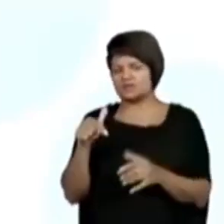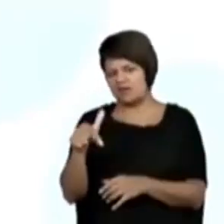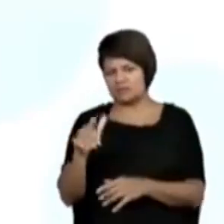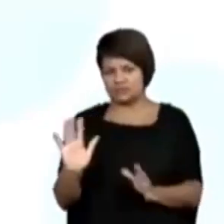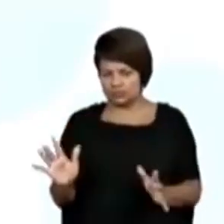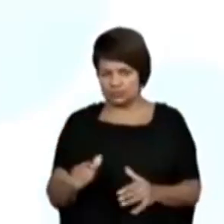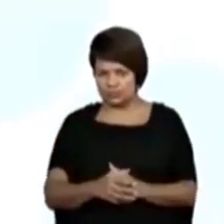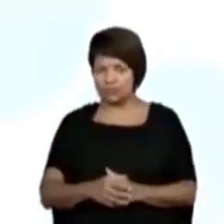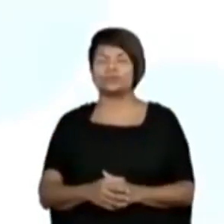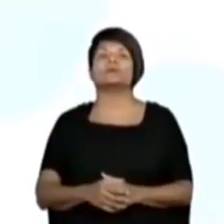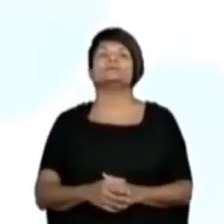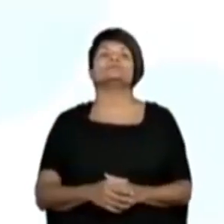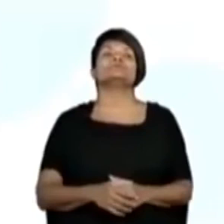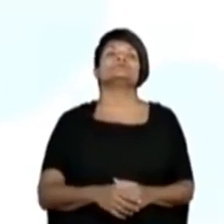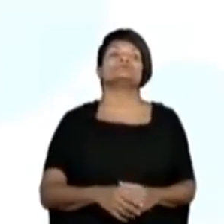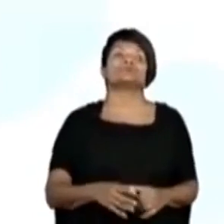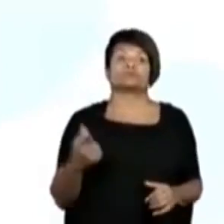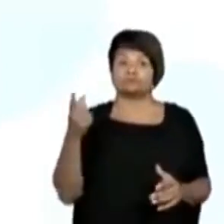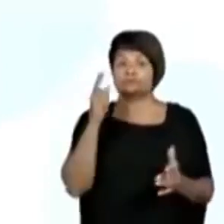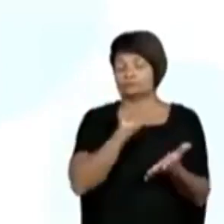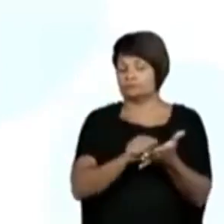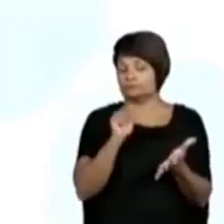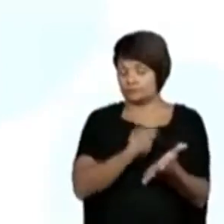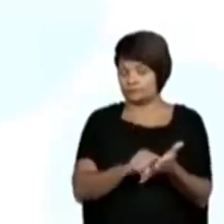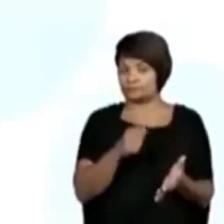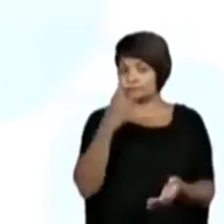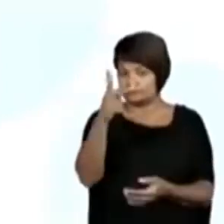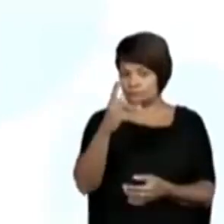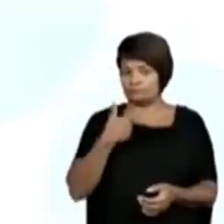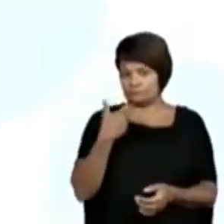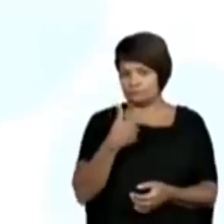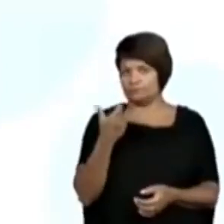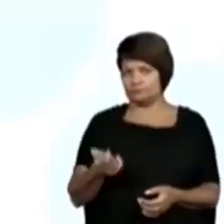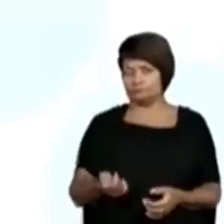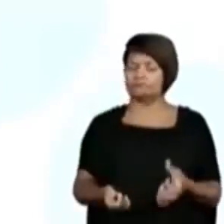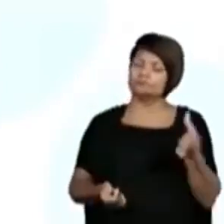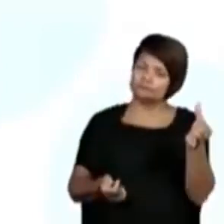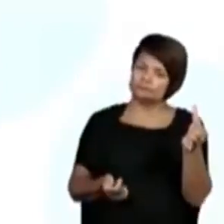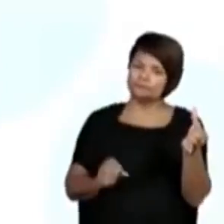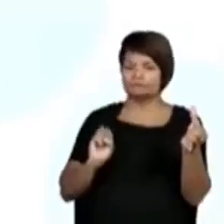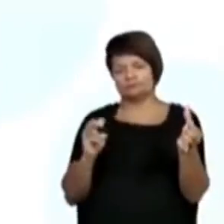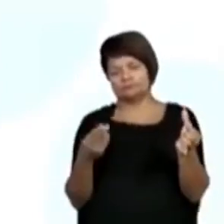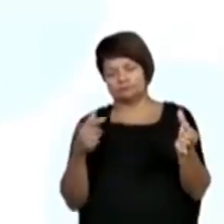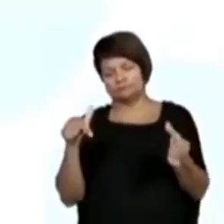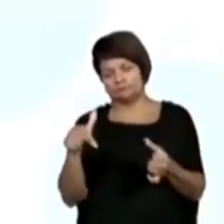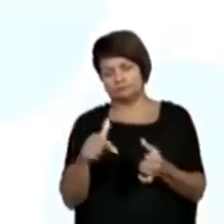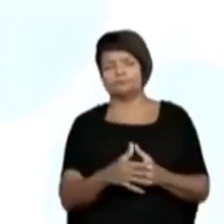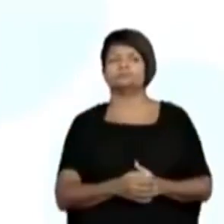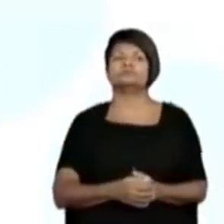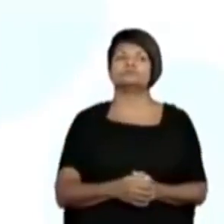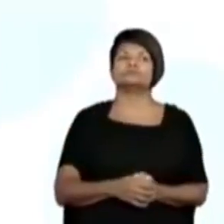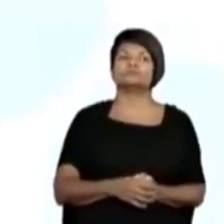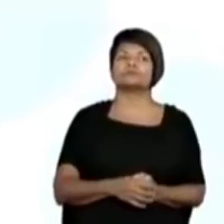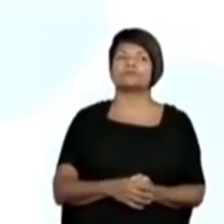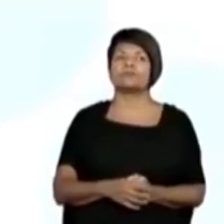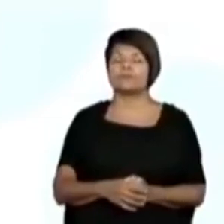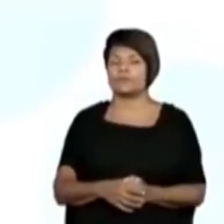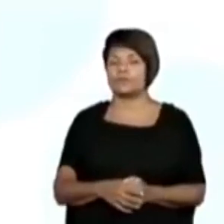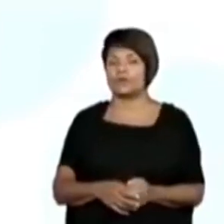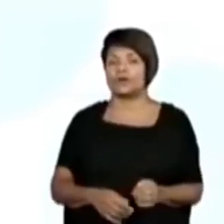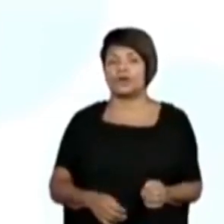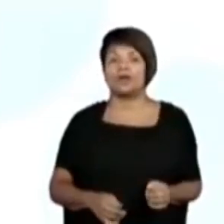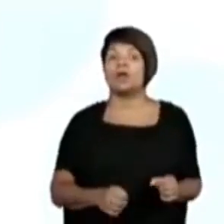Eu vou colocar 6 ou 7 anos. E aí?